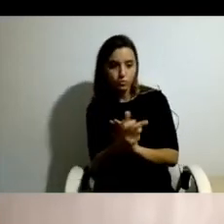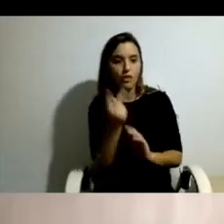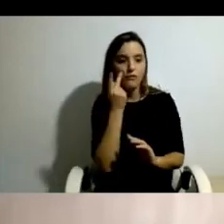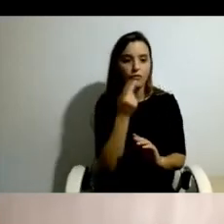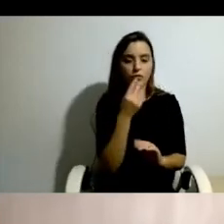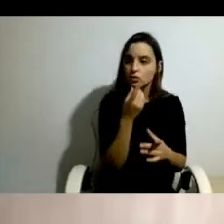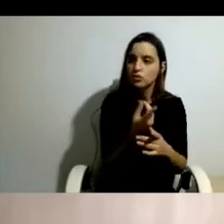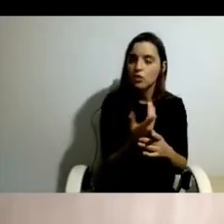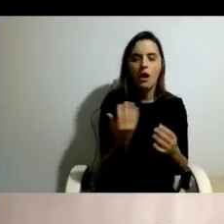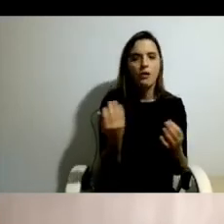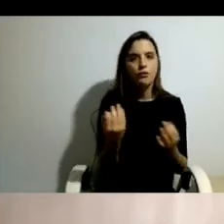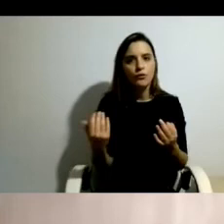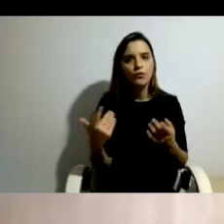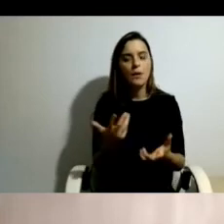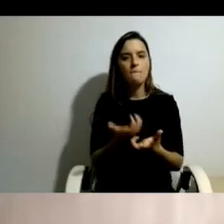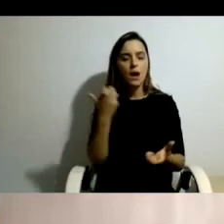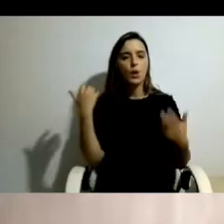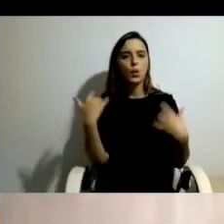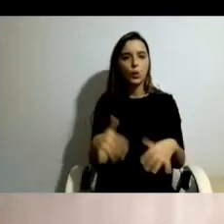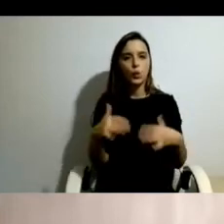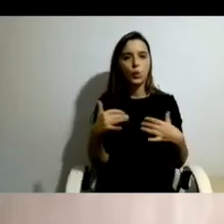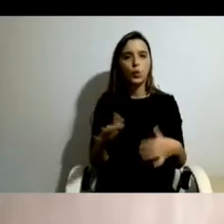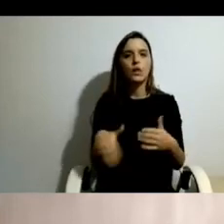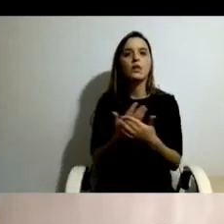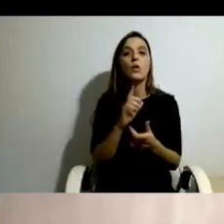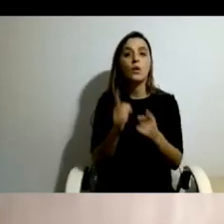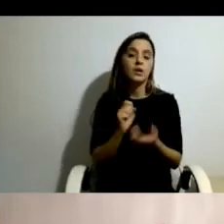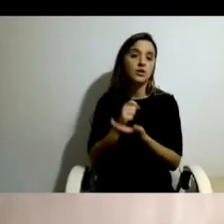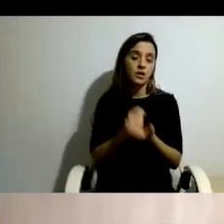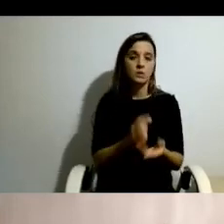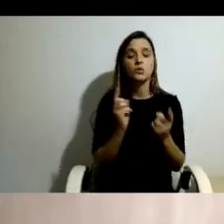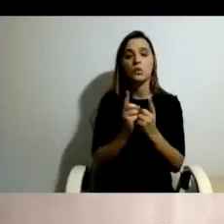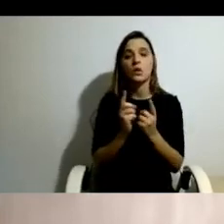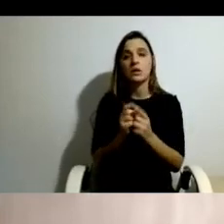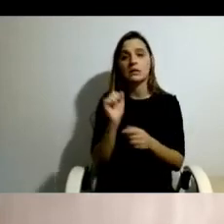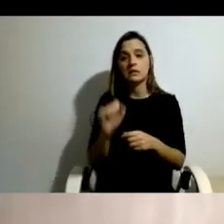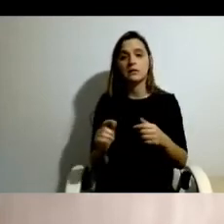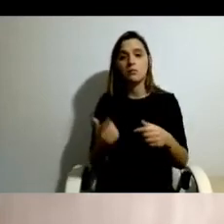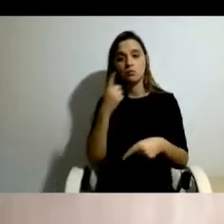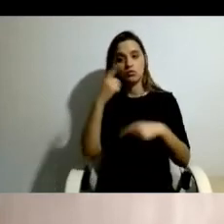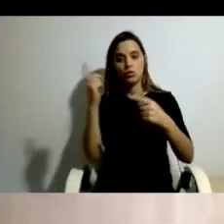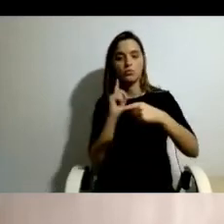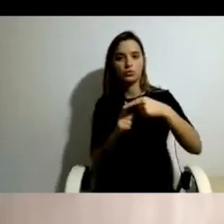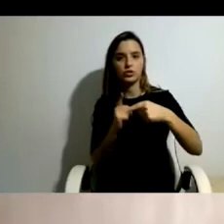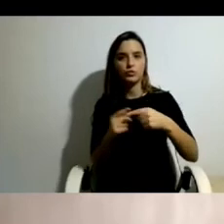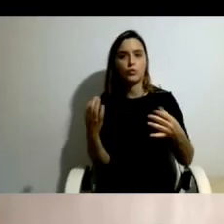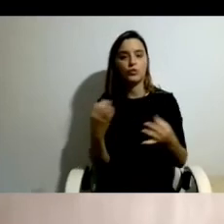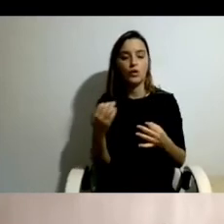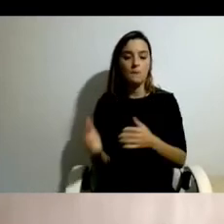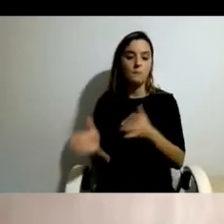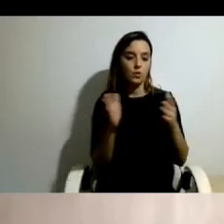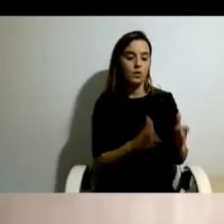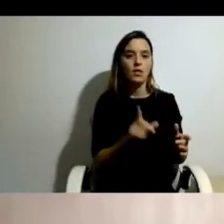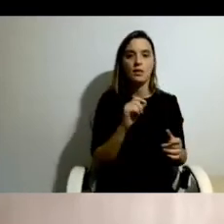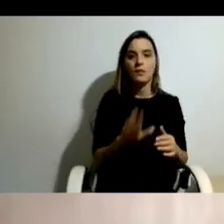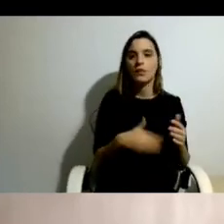nós vimos foi que amplificou os impactos da assistência pessoal, estes impactos positivos que nós falámos há pouco, por outro lado potenciou